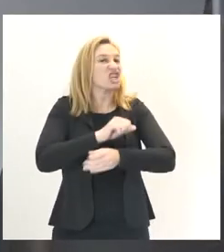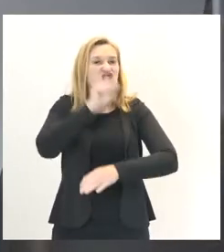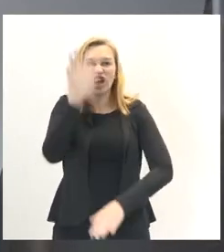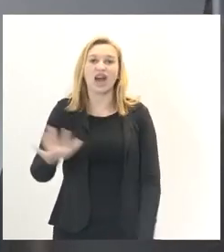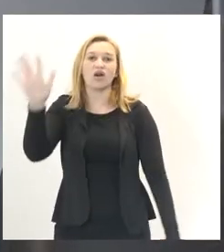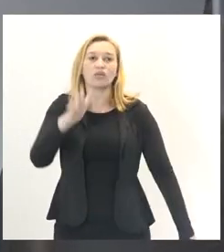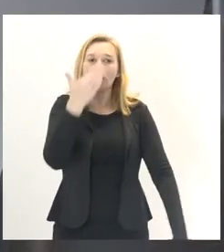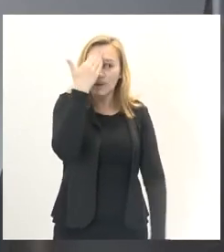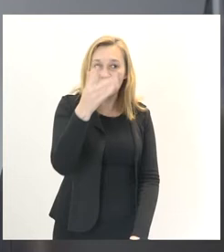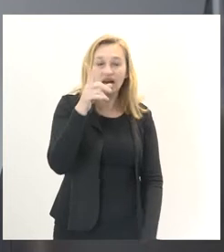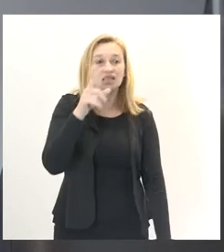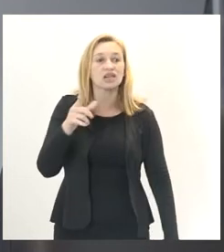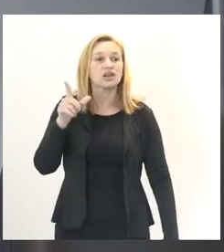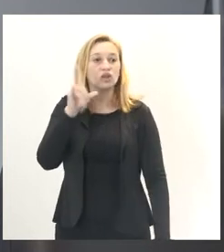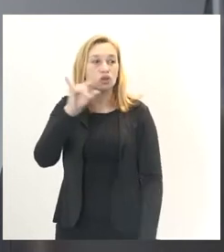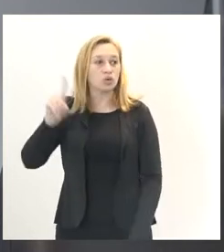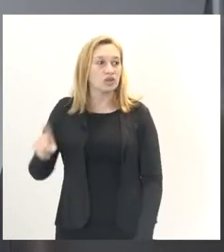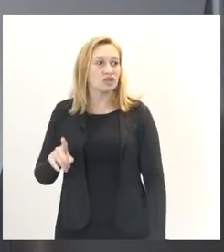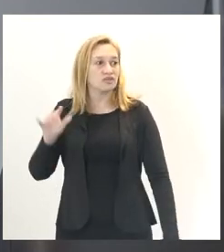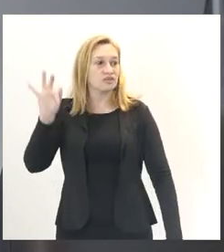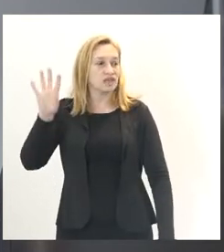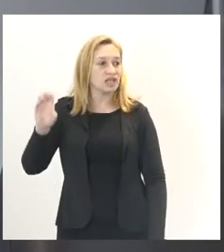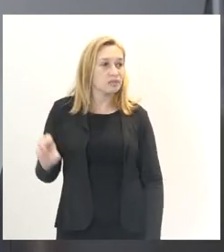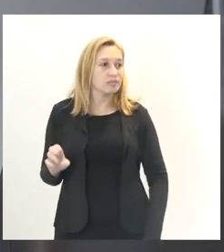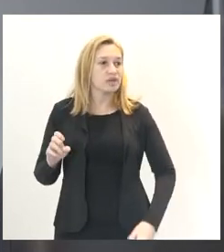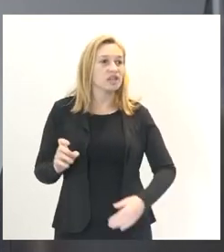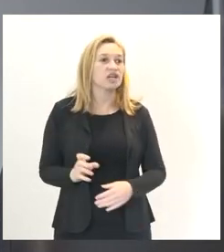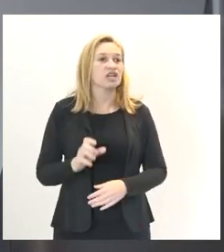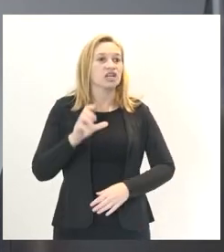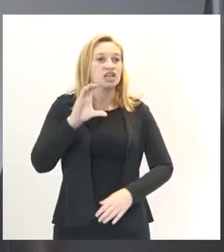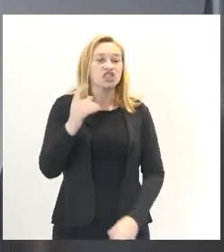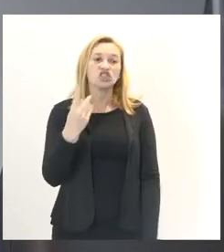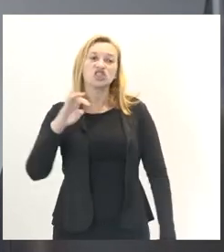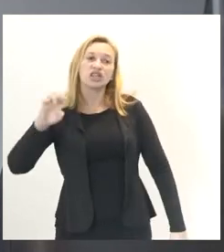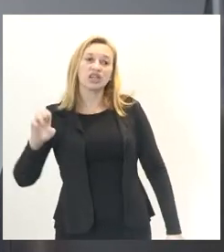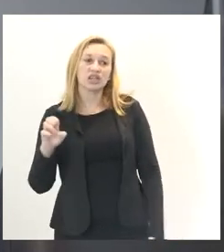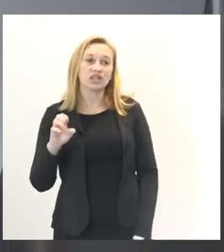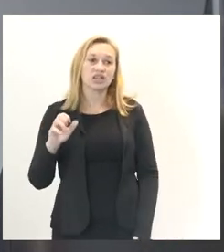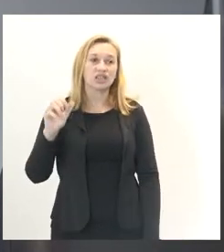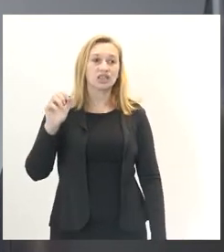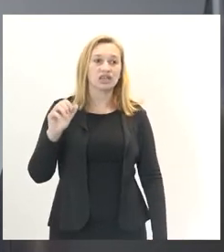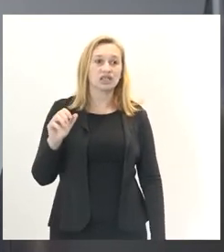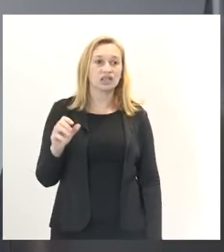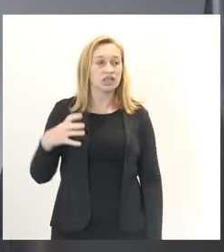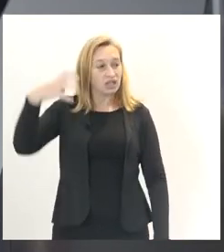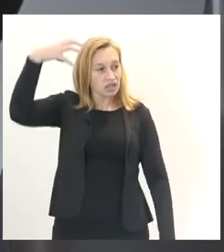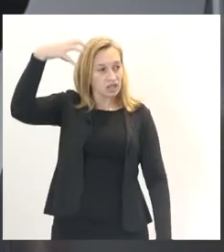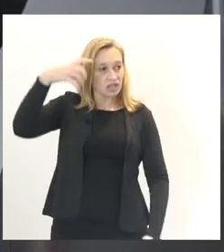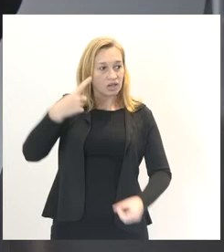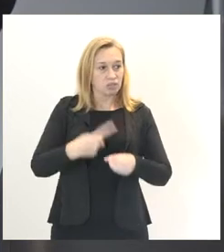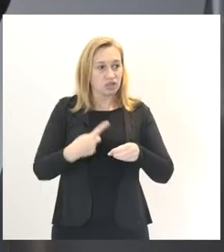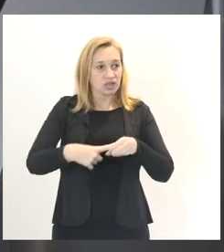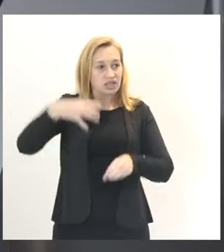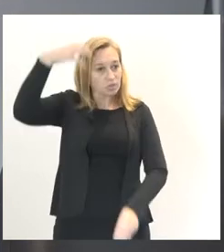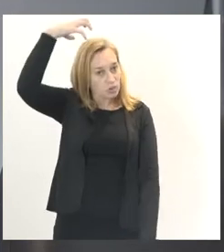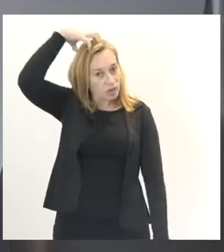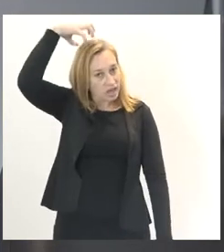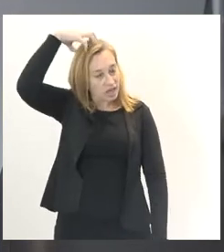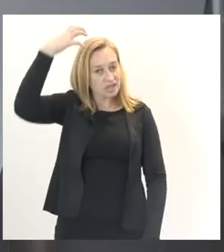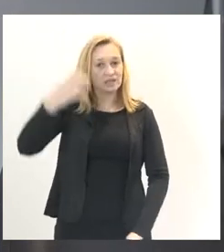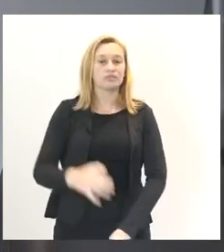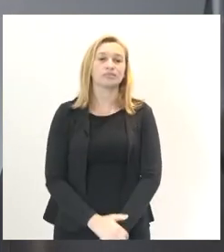Obrigado, Luiz Felipe. Shirley, Shirley de Ângua dos Reis, está ouvindo ou não, né? Estou vendo só a sombra aqui da Shirley.